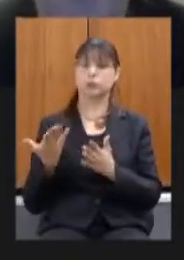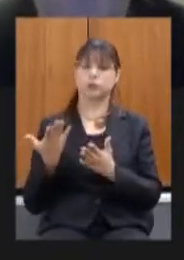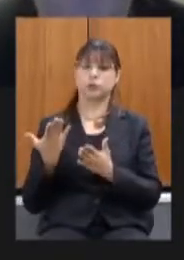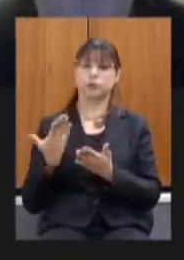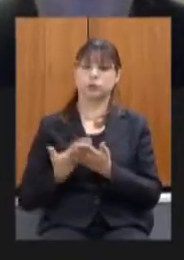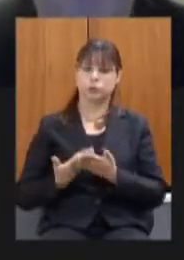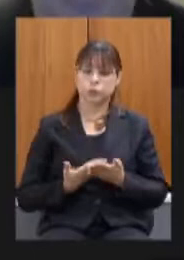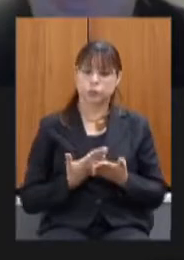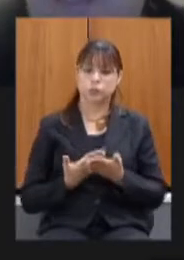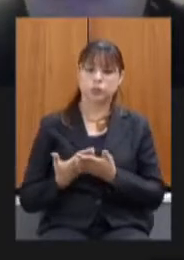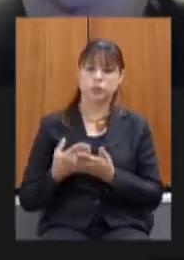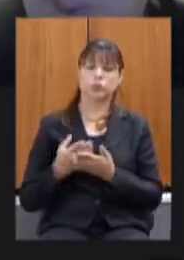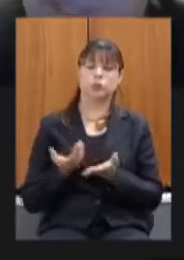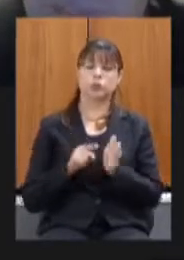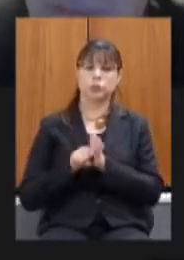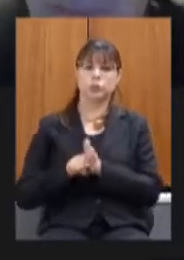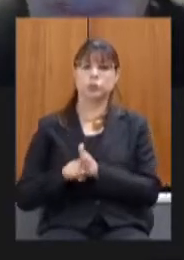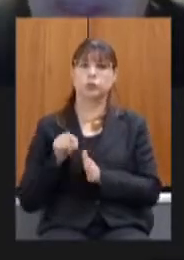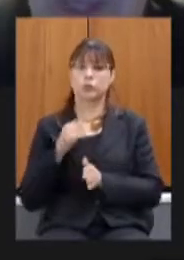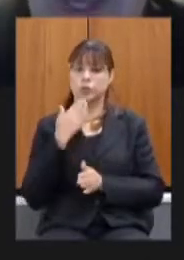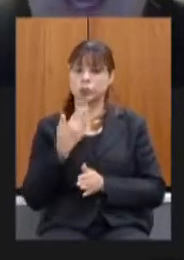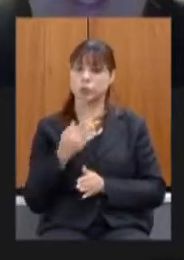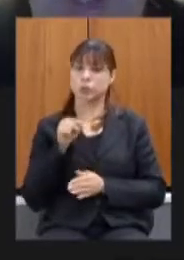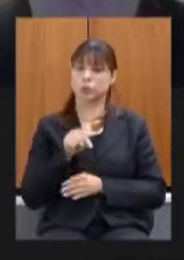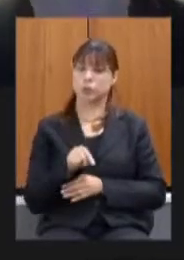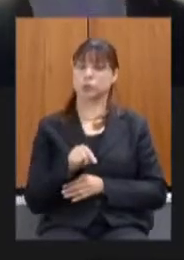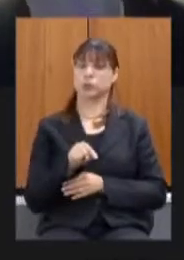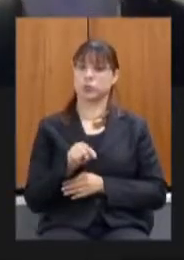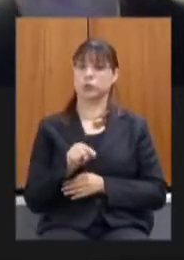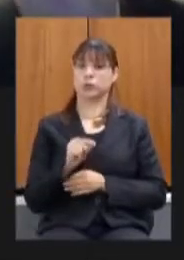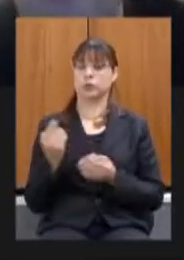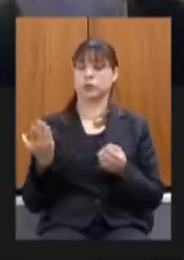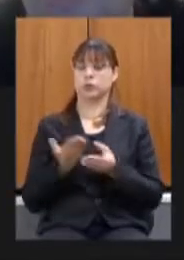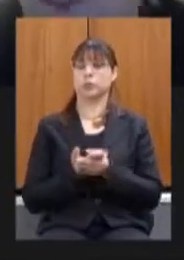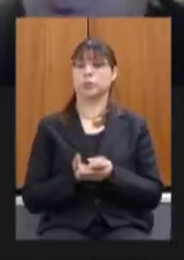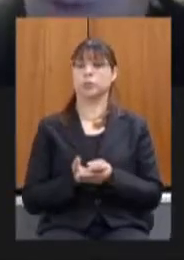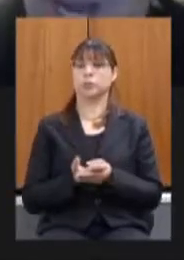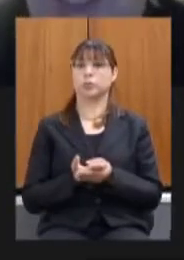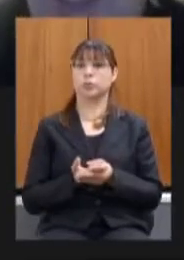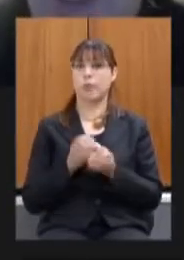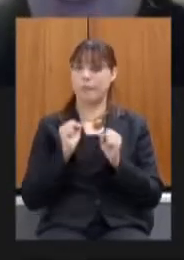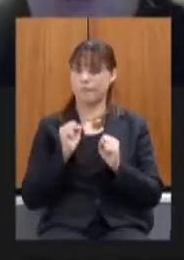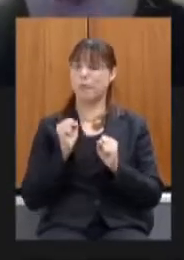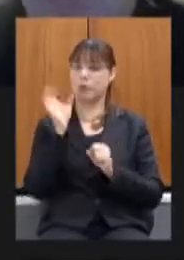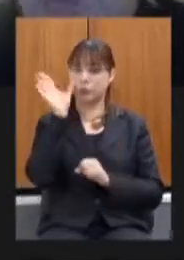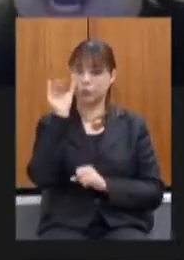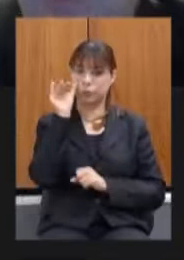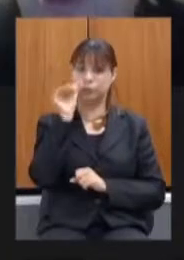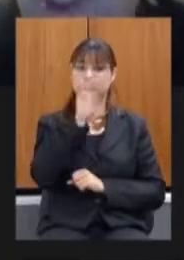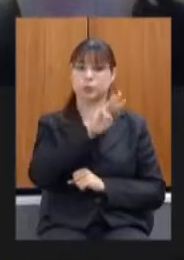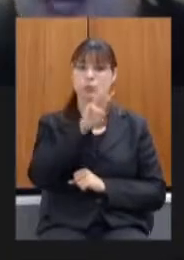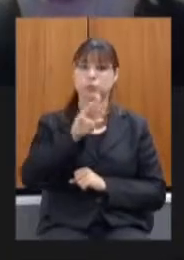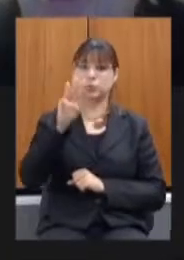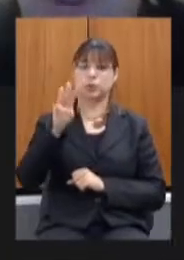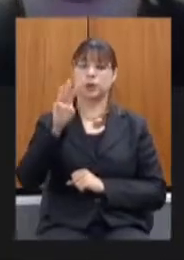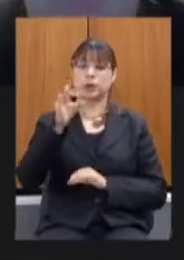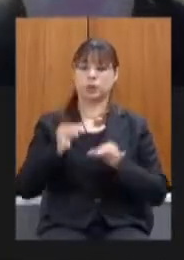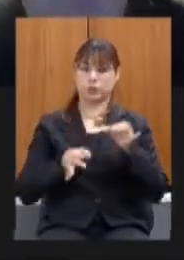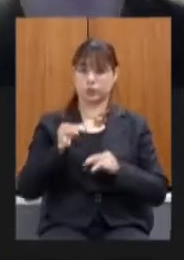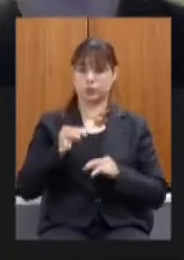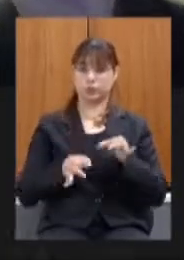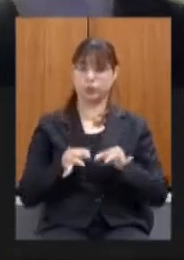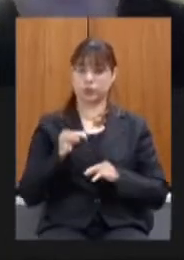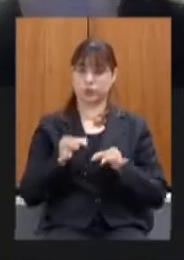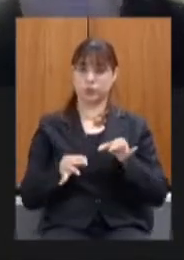este e esta petição é pode ser consultada no site do Tribunal de Justiça